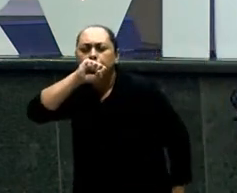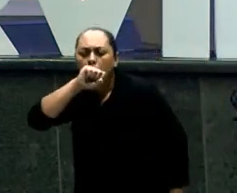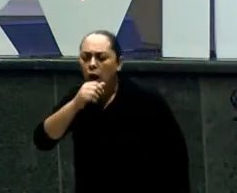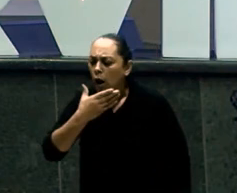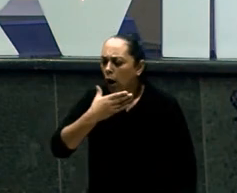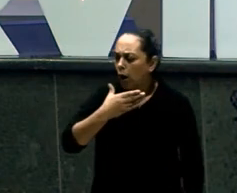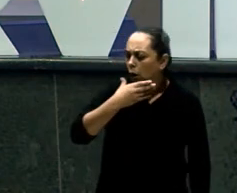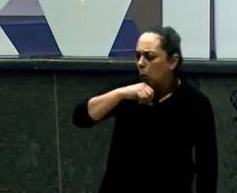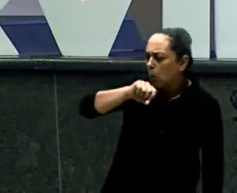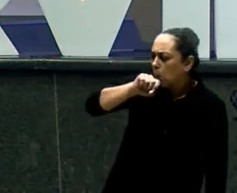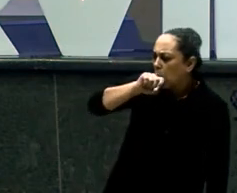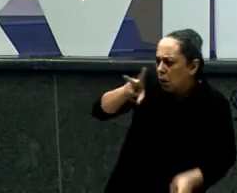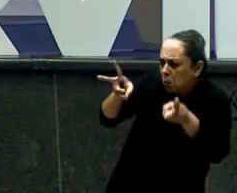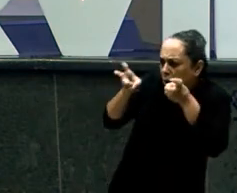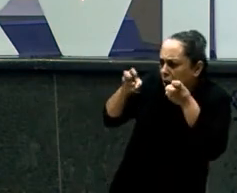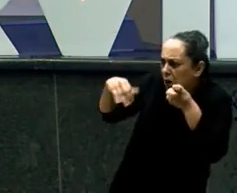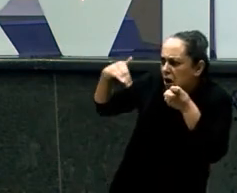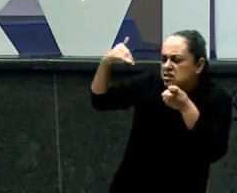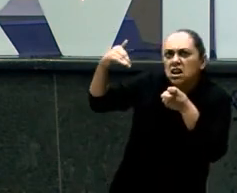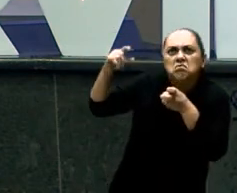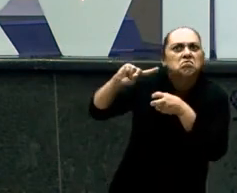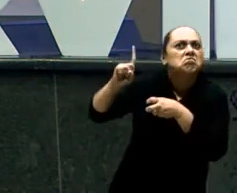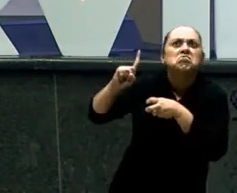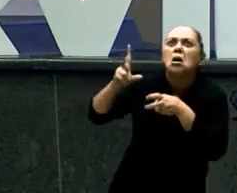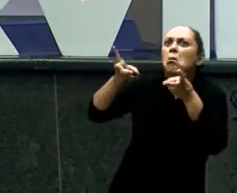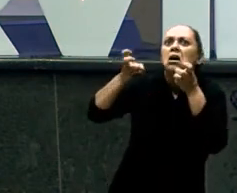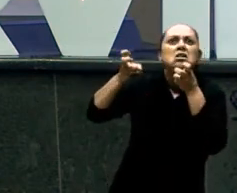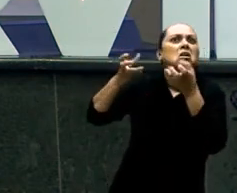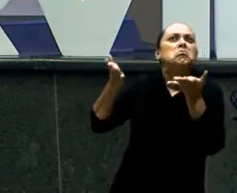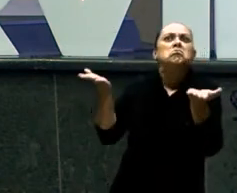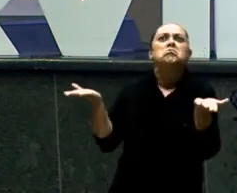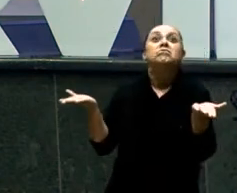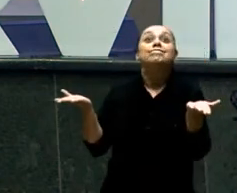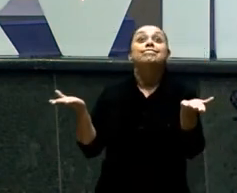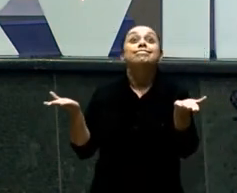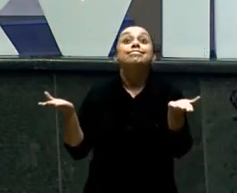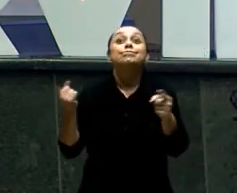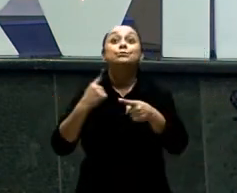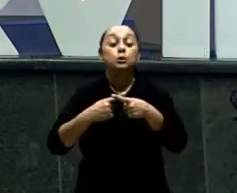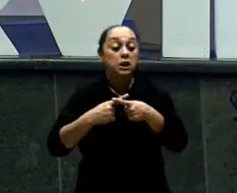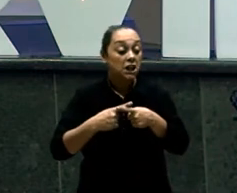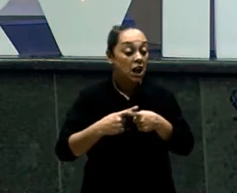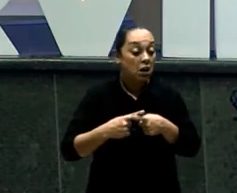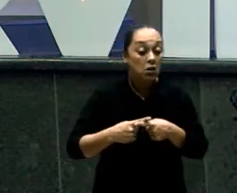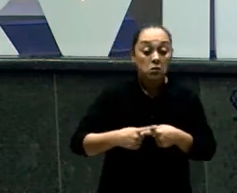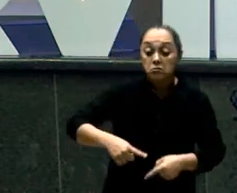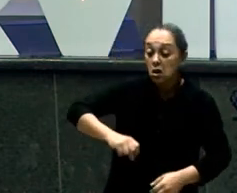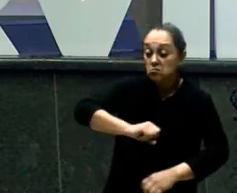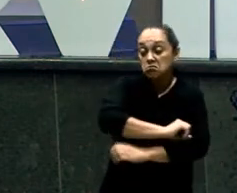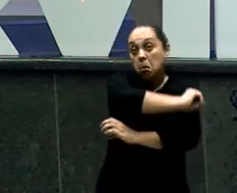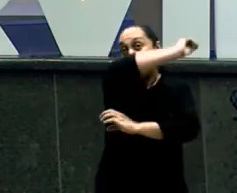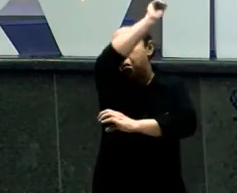a convivência Não permite Eles entenderem Que o filho Está crescendo Aí o que que